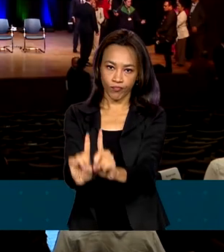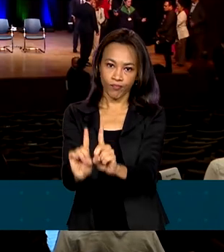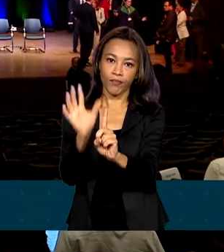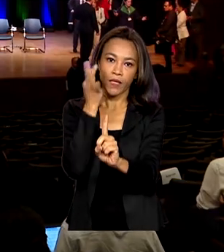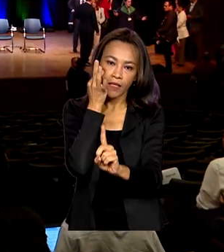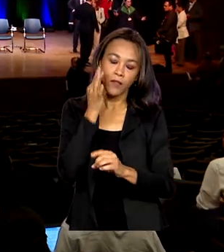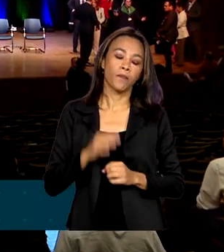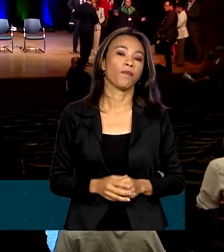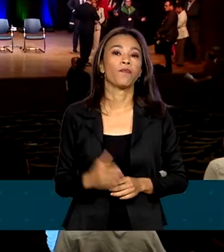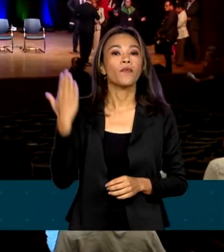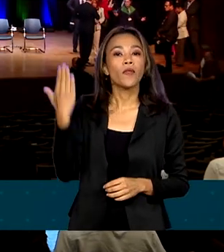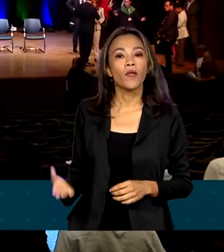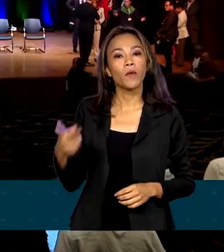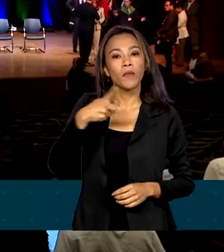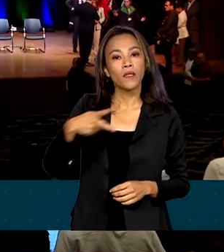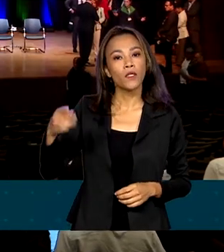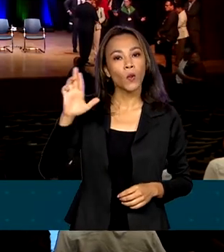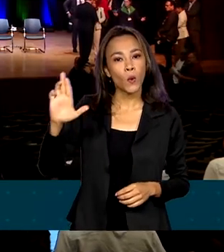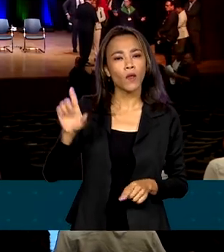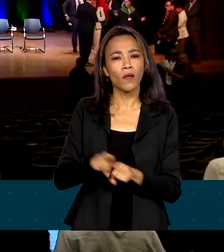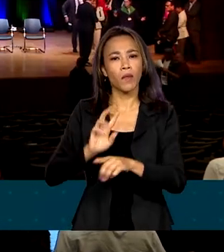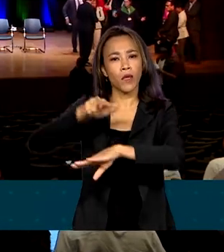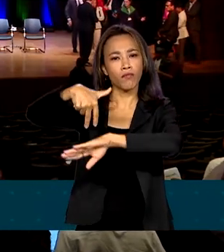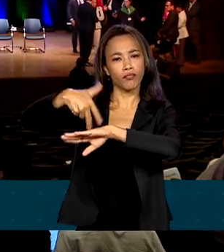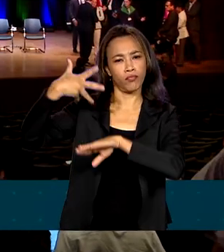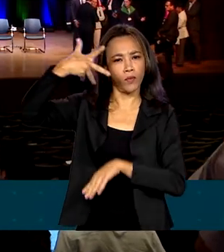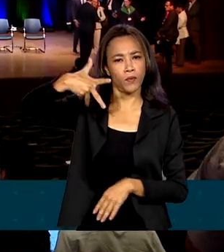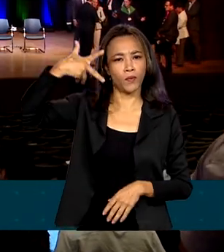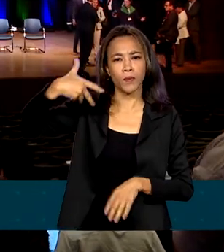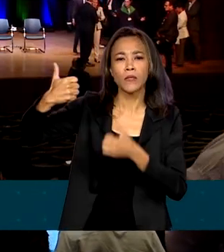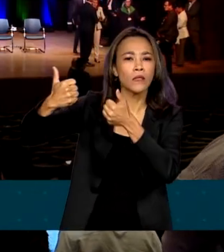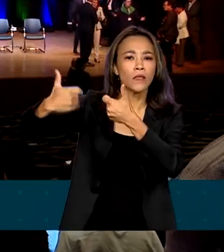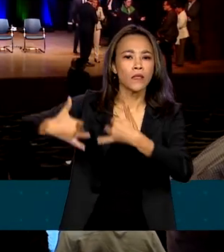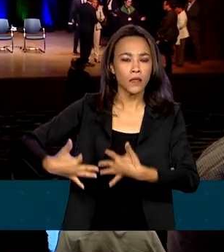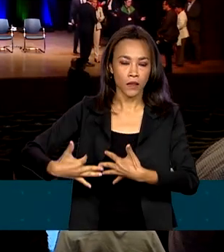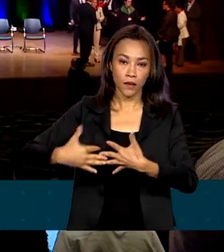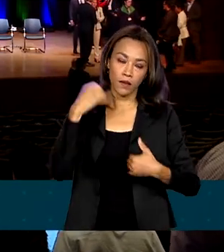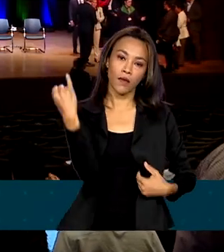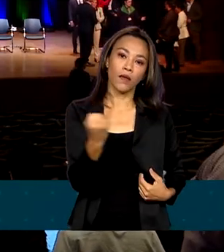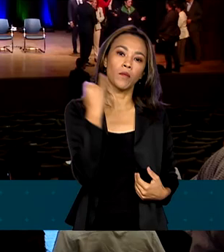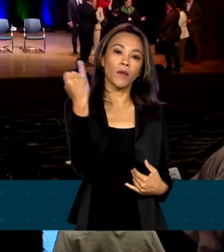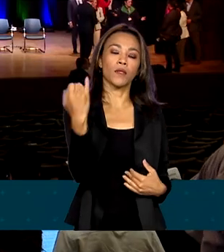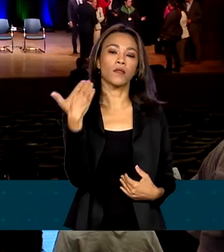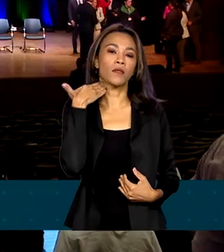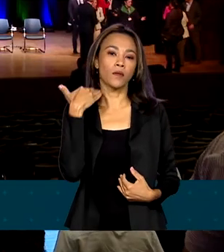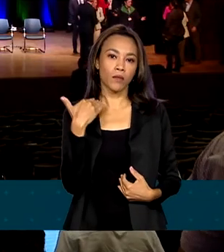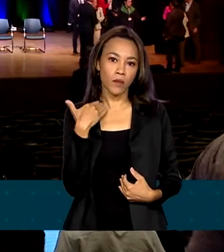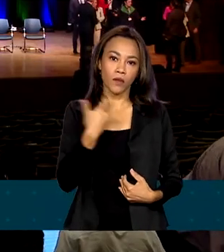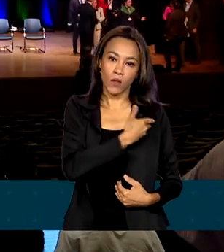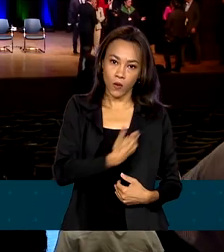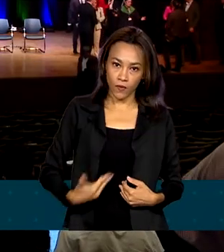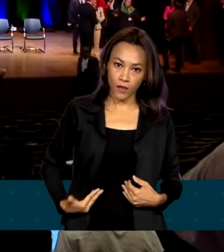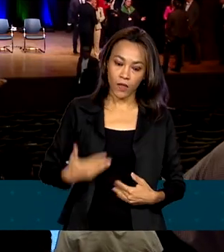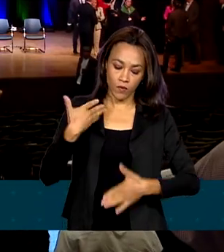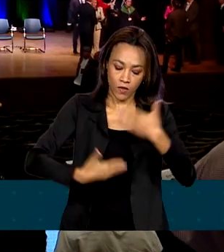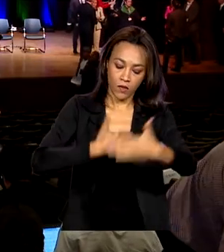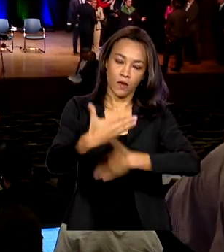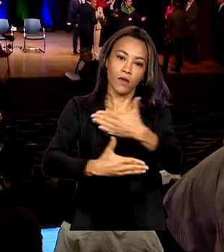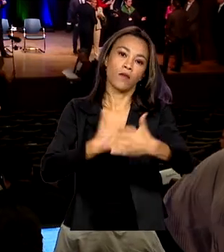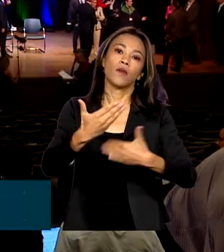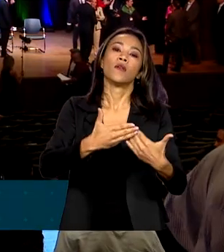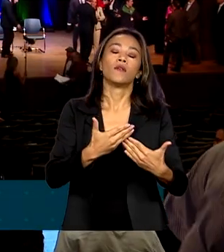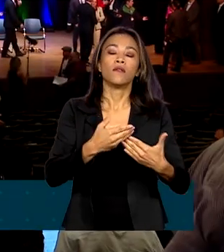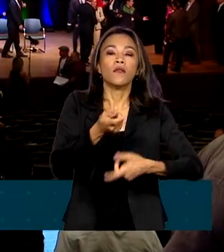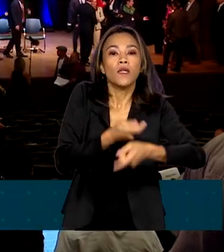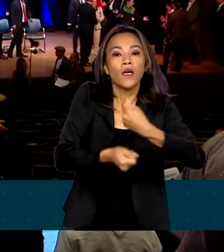Lula, que também discursou na cerimônia, ressaltou a importância do banco público para o desenvolvimento e para a economia do país